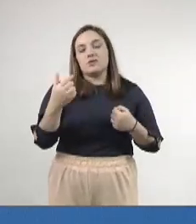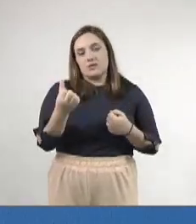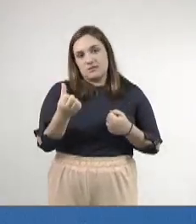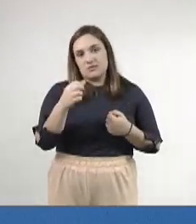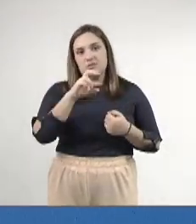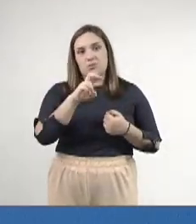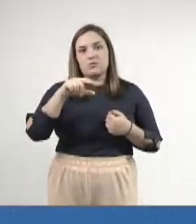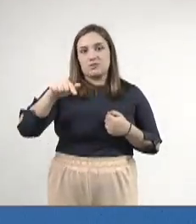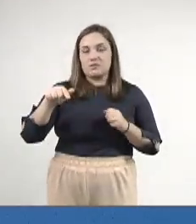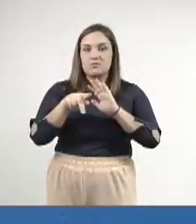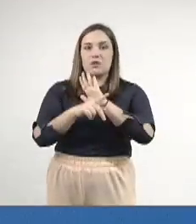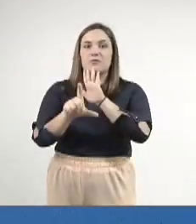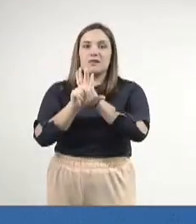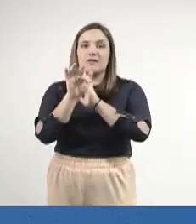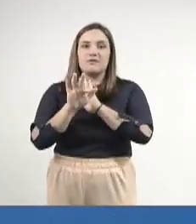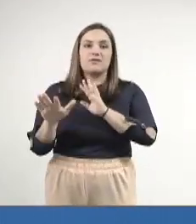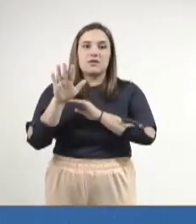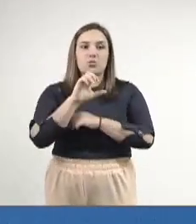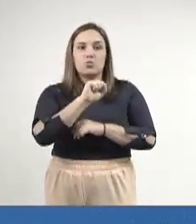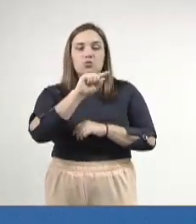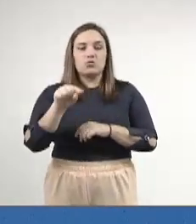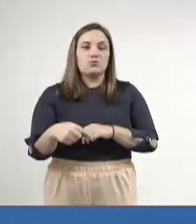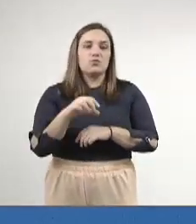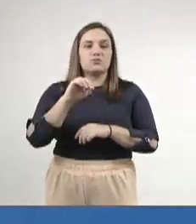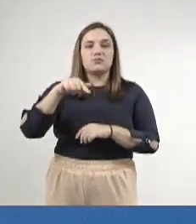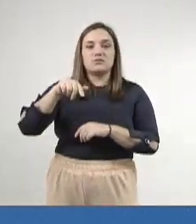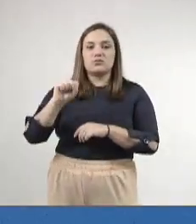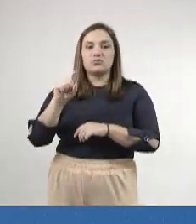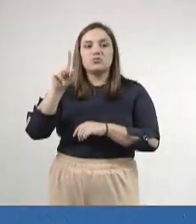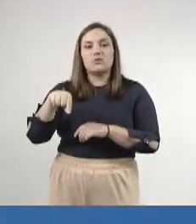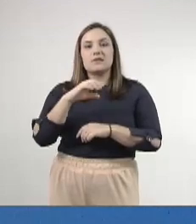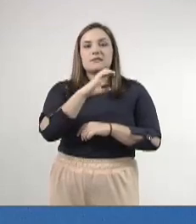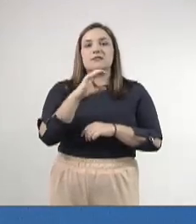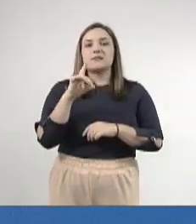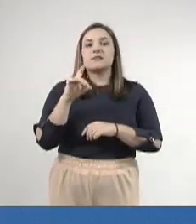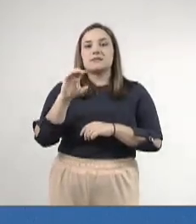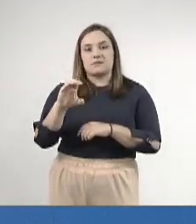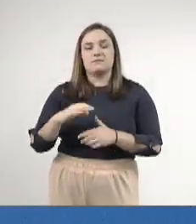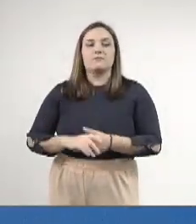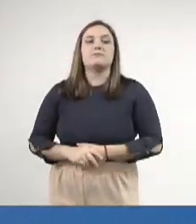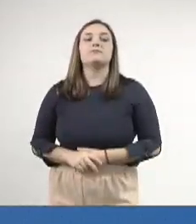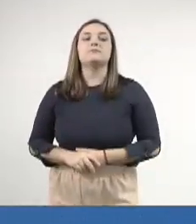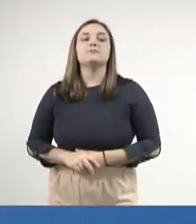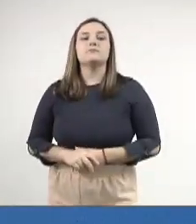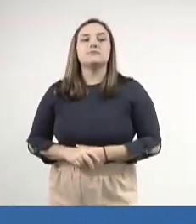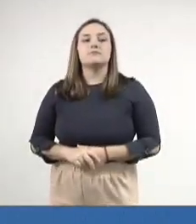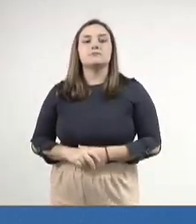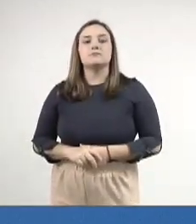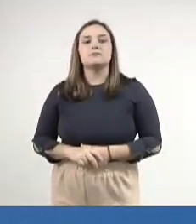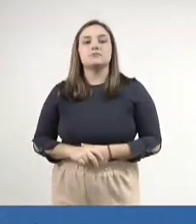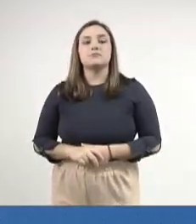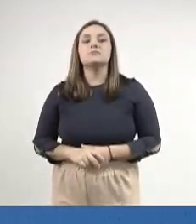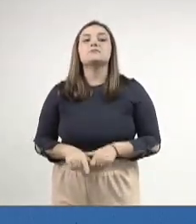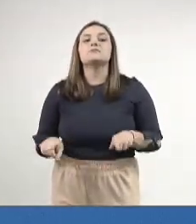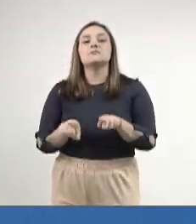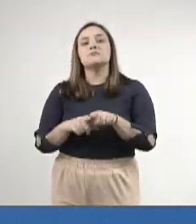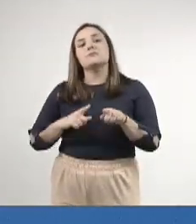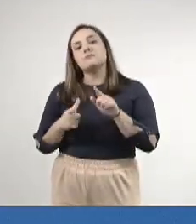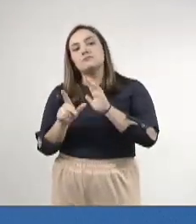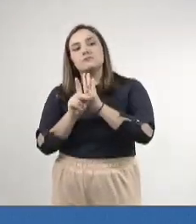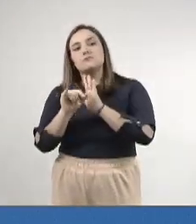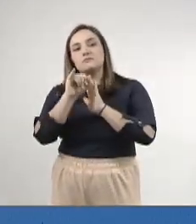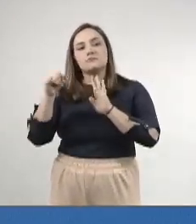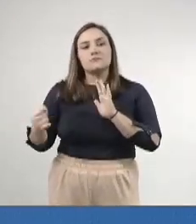da Lei Federal 8.078, que é o Código de Defesa do Consumidor. E o outro projeto, senhor